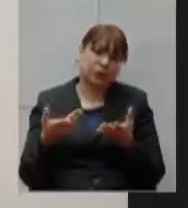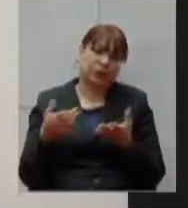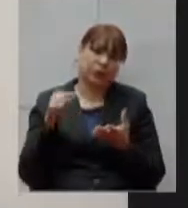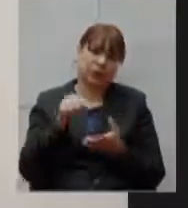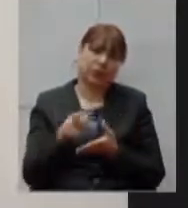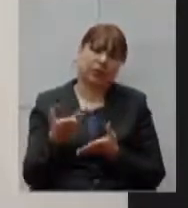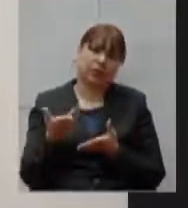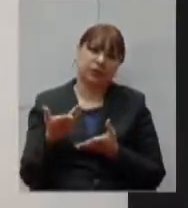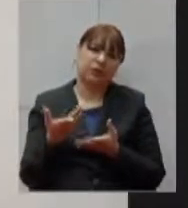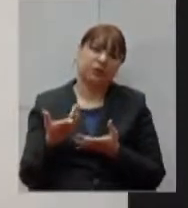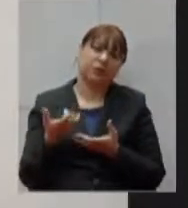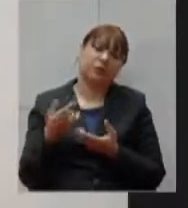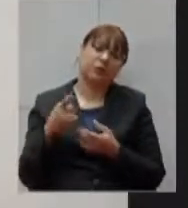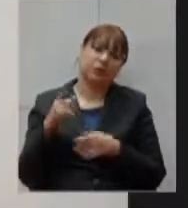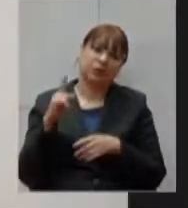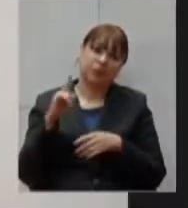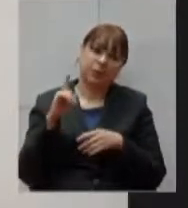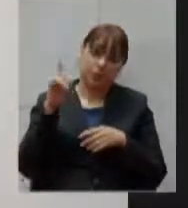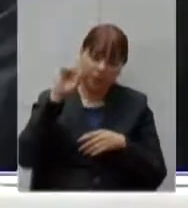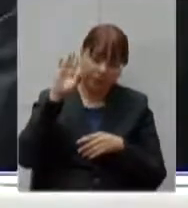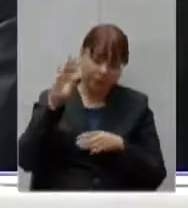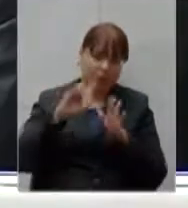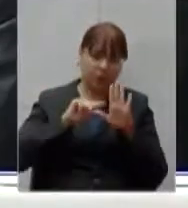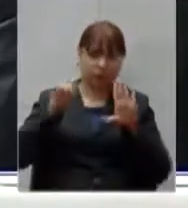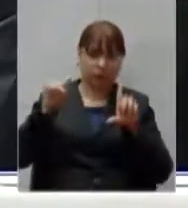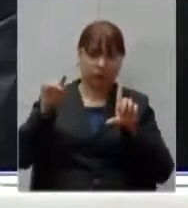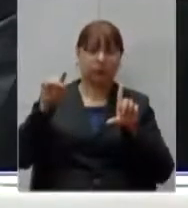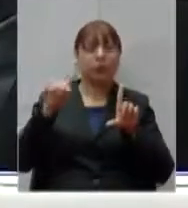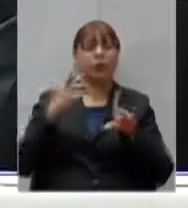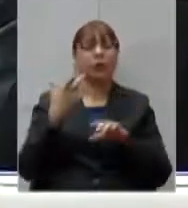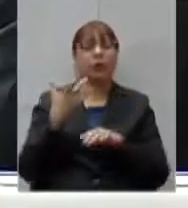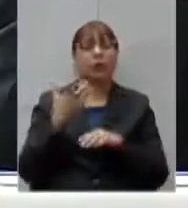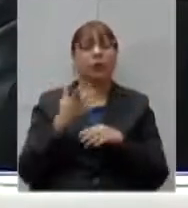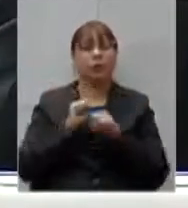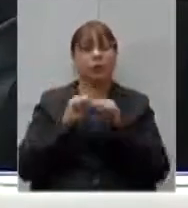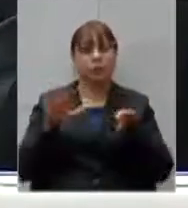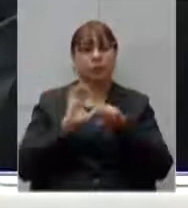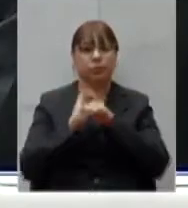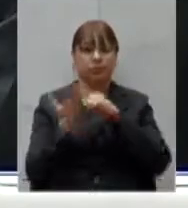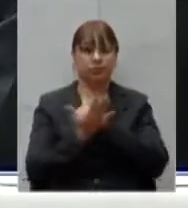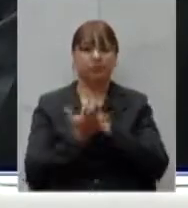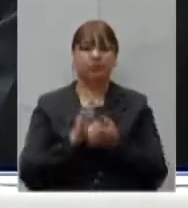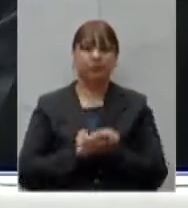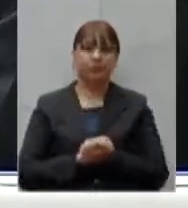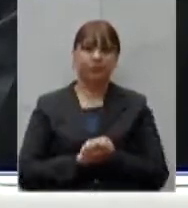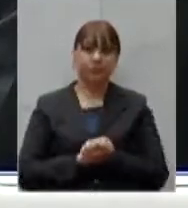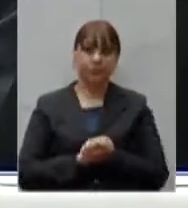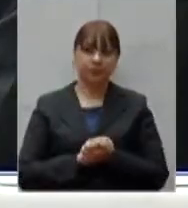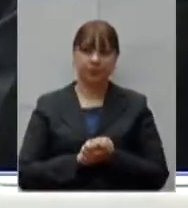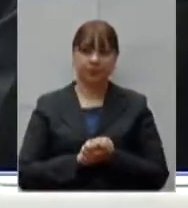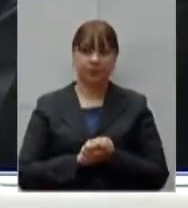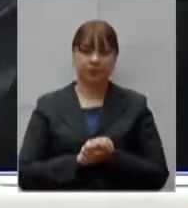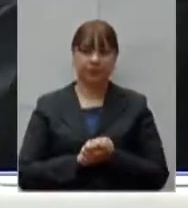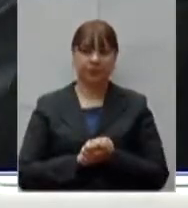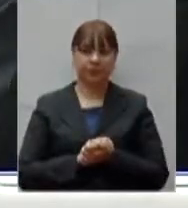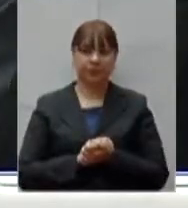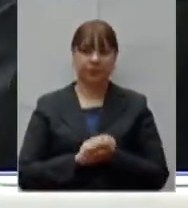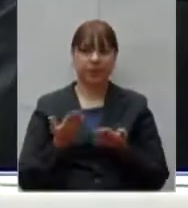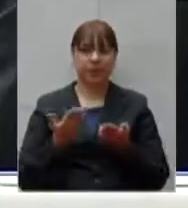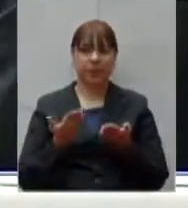pandemia muito obrigado deputado André então uma palavra secretário Carlos Eduardo para as respostas